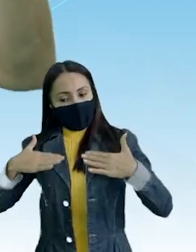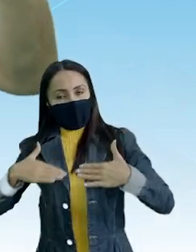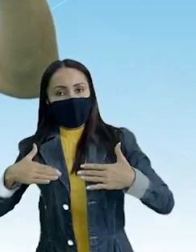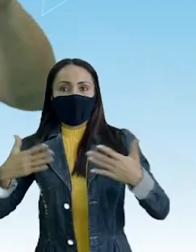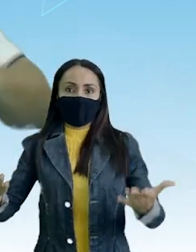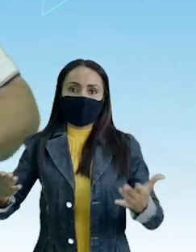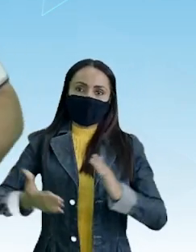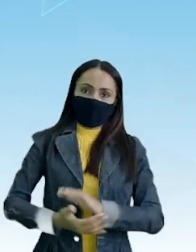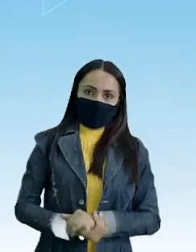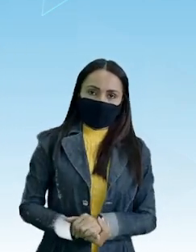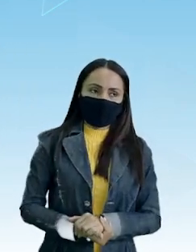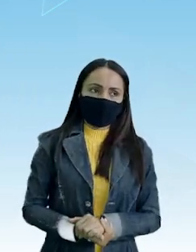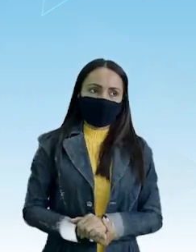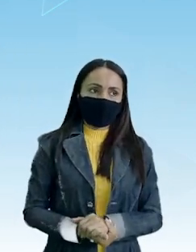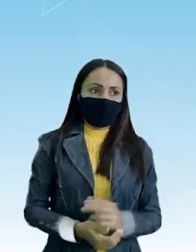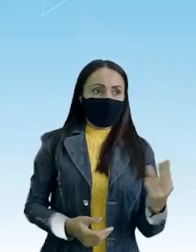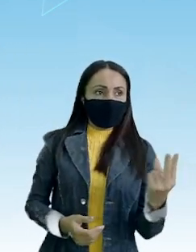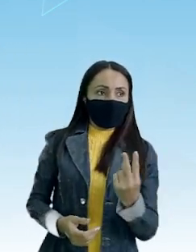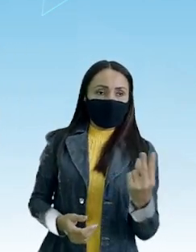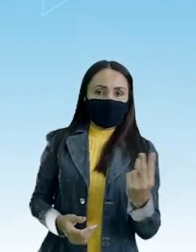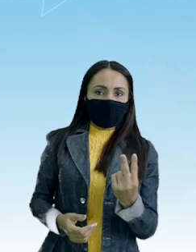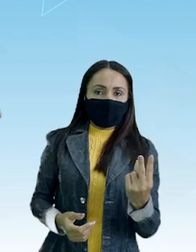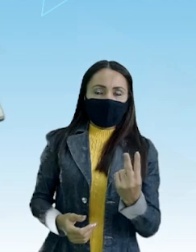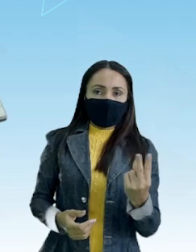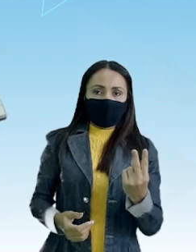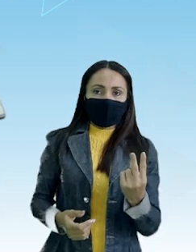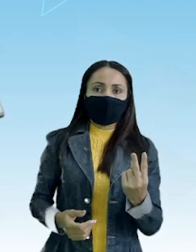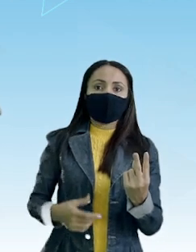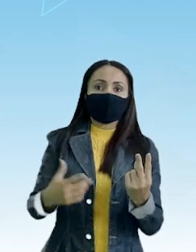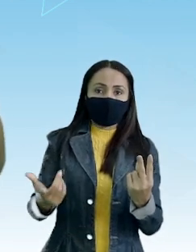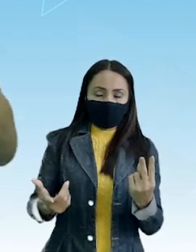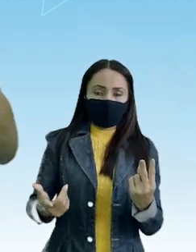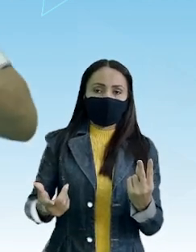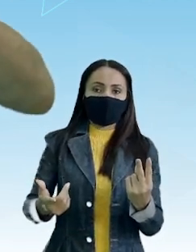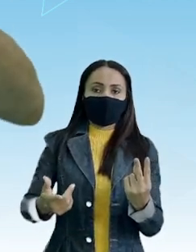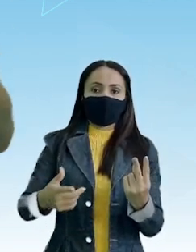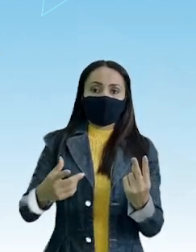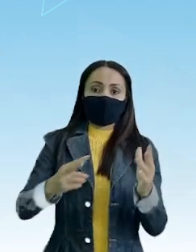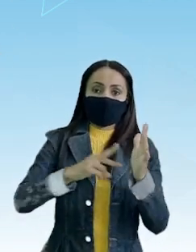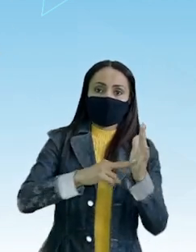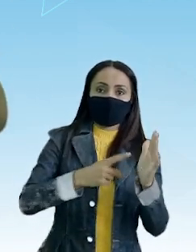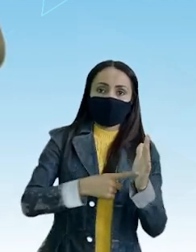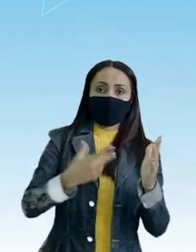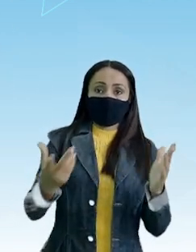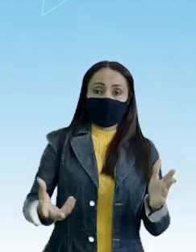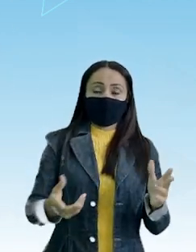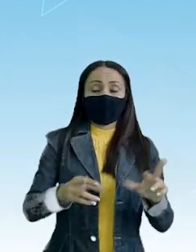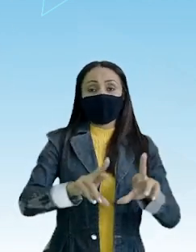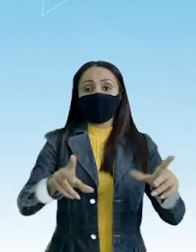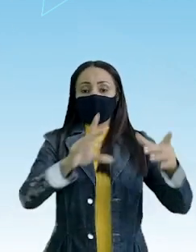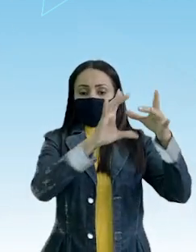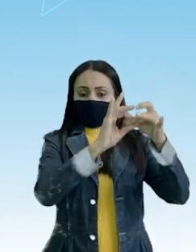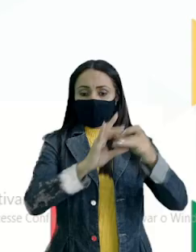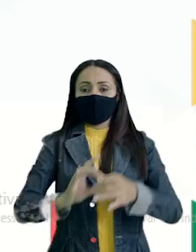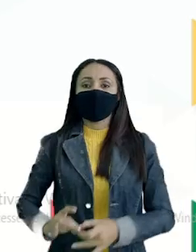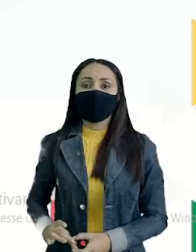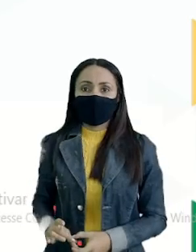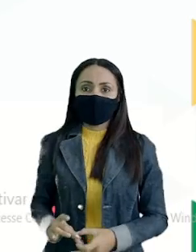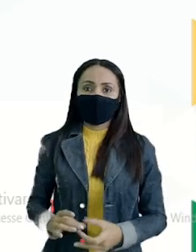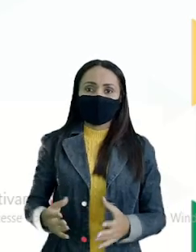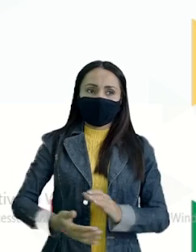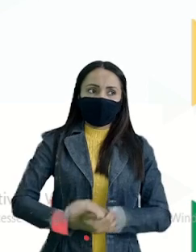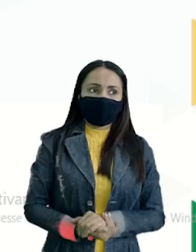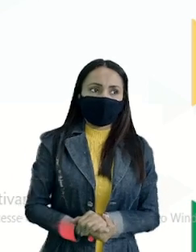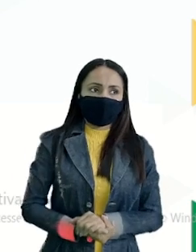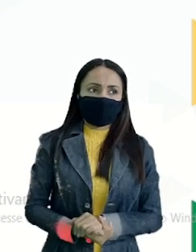paciente Em dois sentidos Quem vai diferenciar É o contexto Como paciente Seja